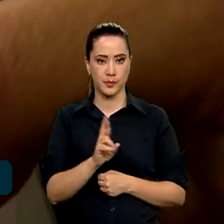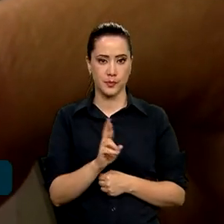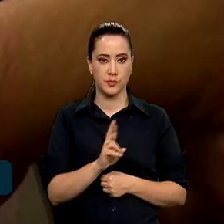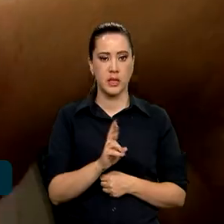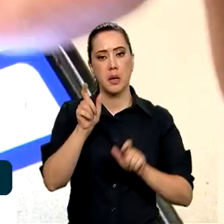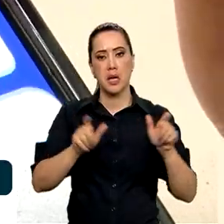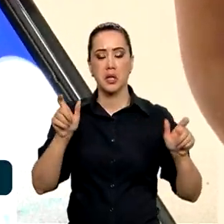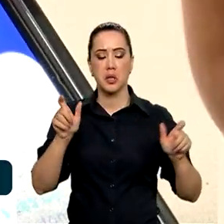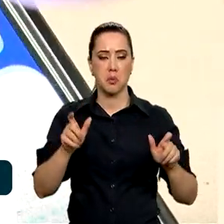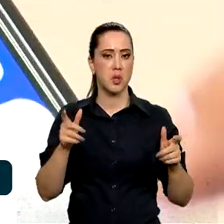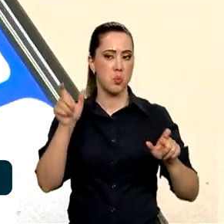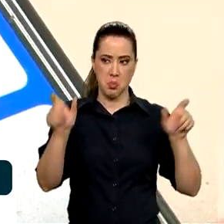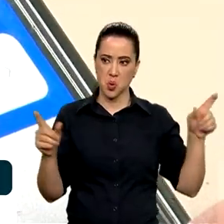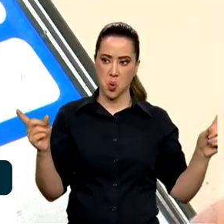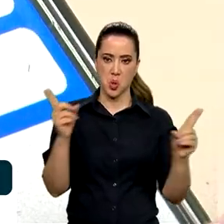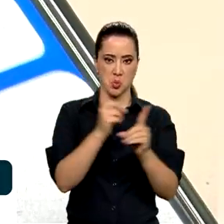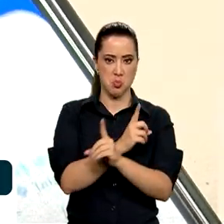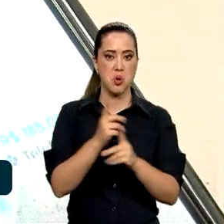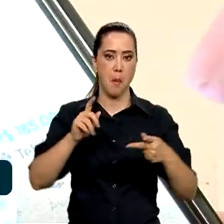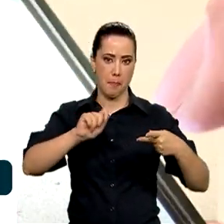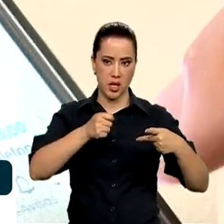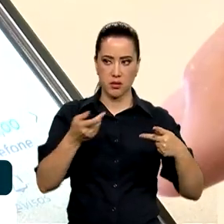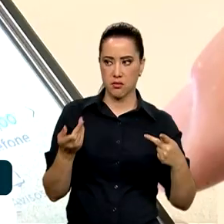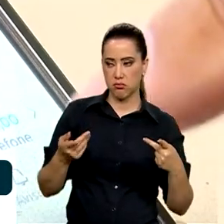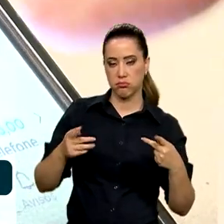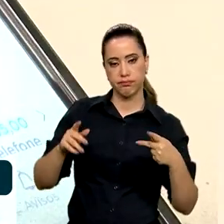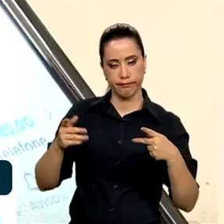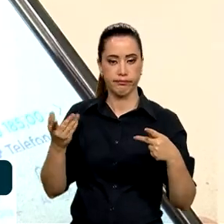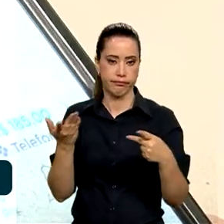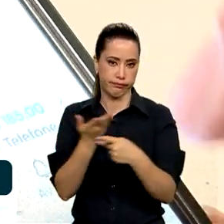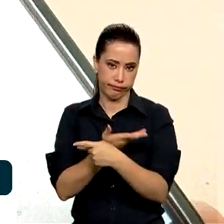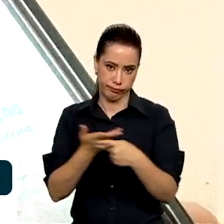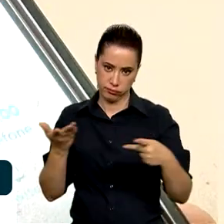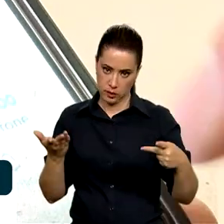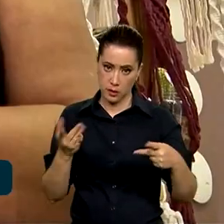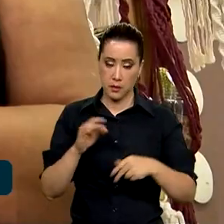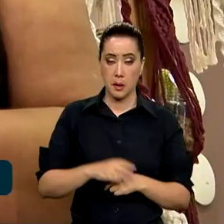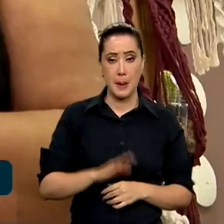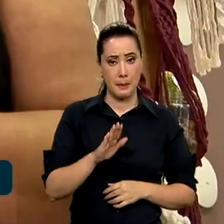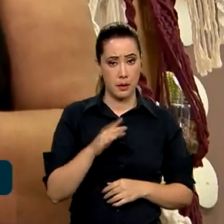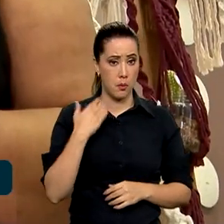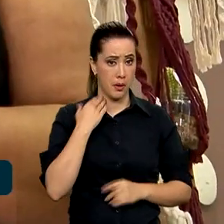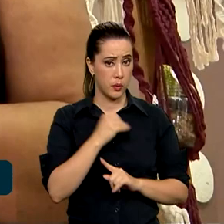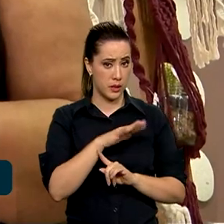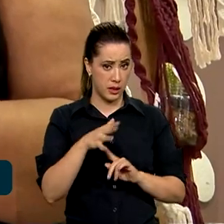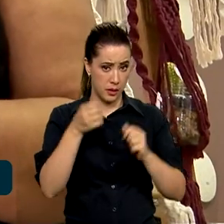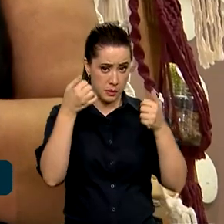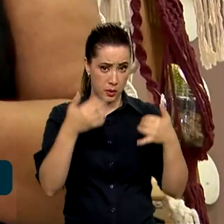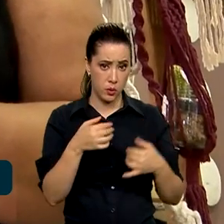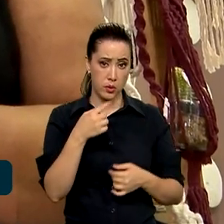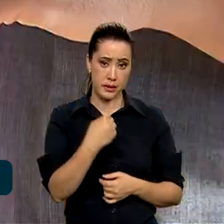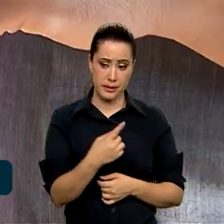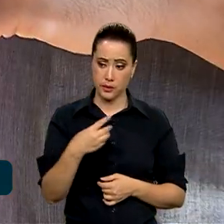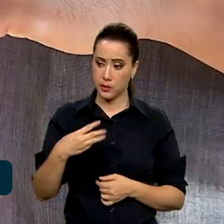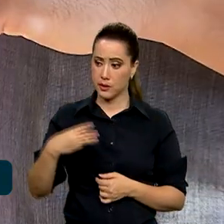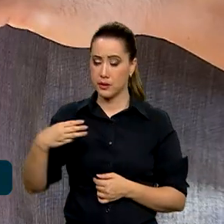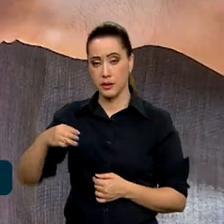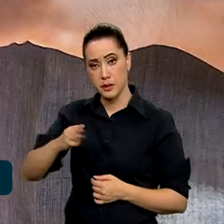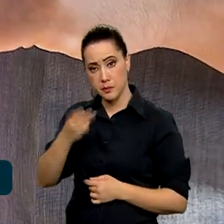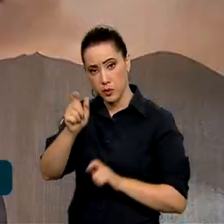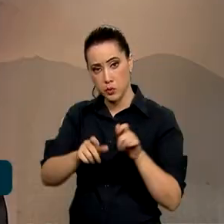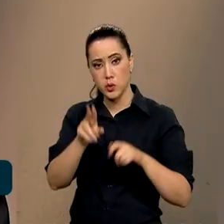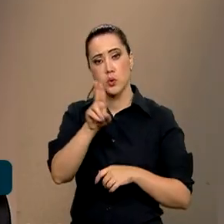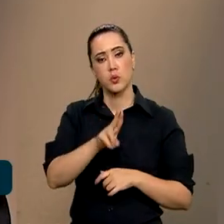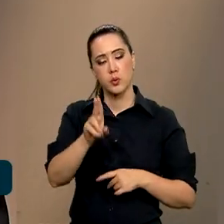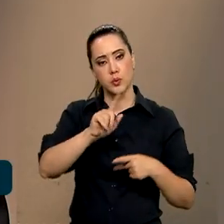reais entre pessoas físicas. De acordo com o Banco Central, 133 milhões de pessoas já usam o PIX.